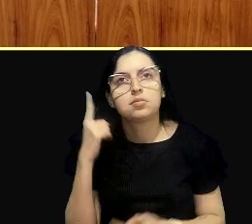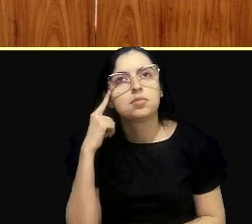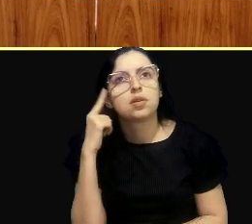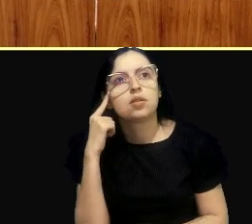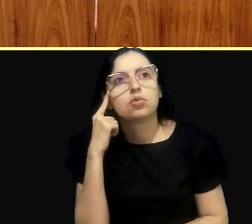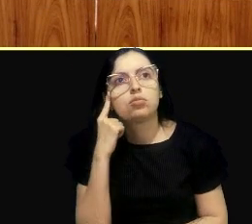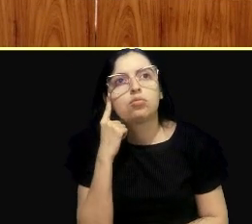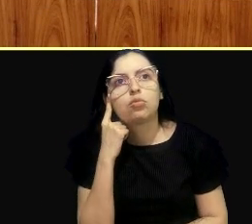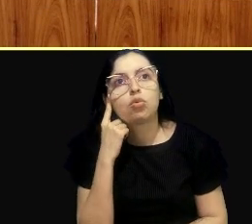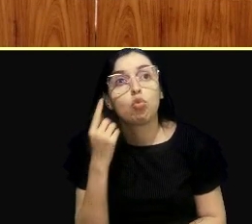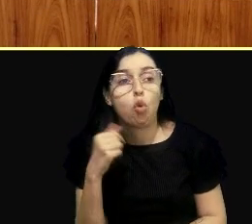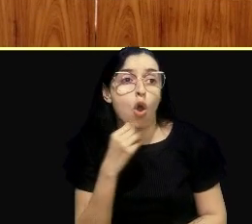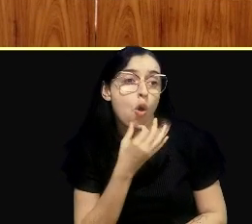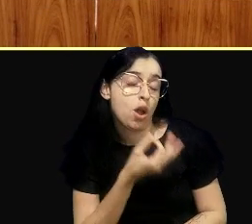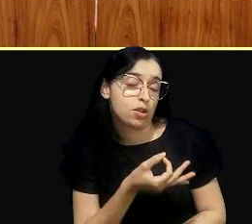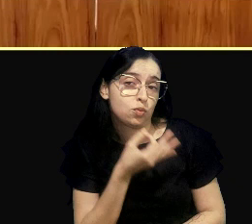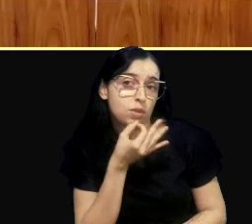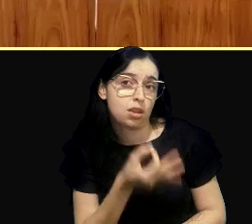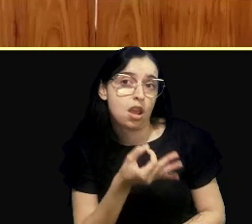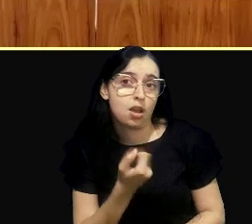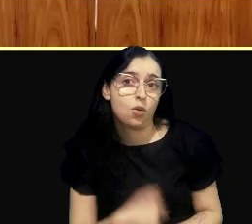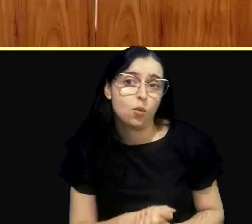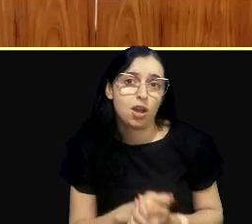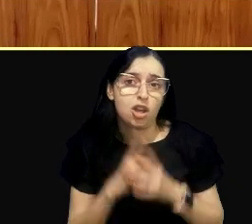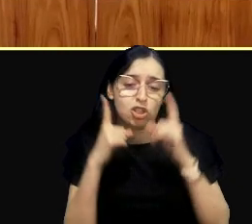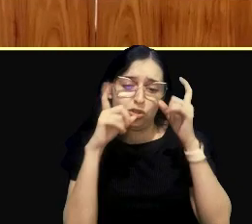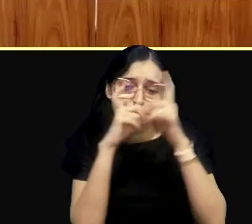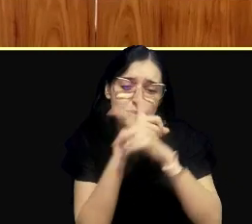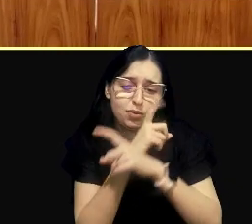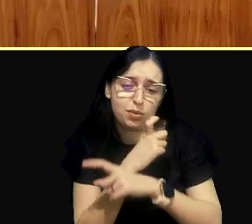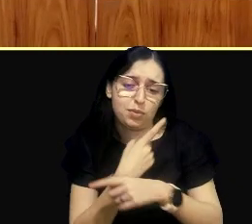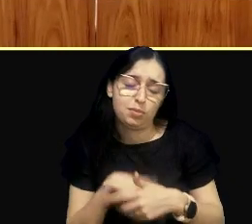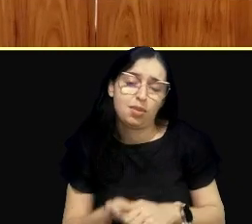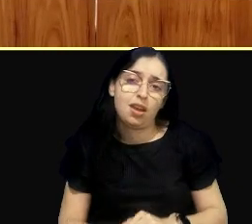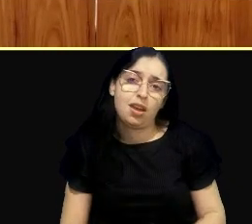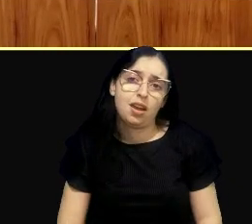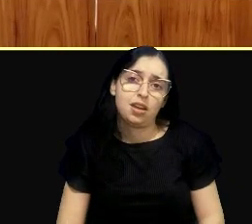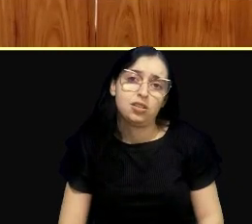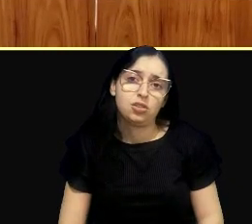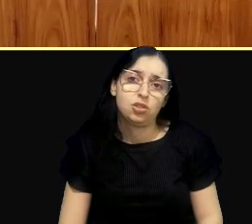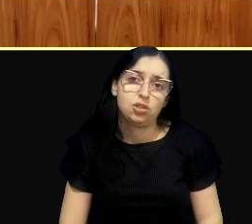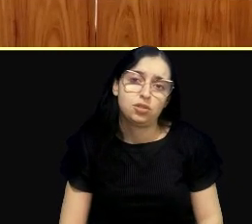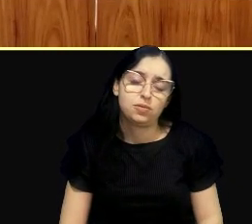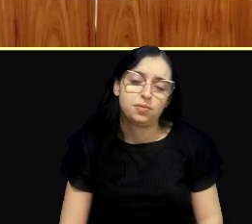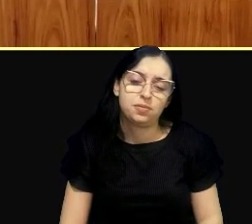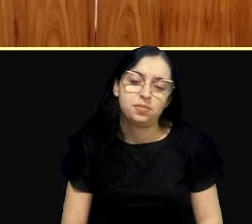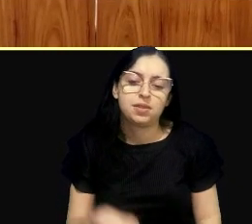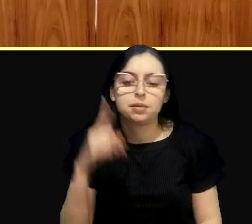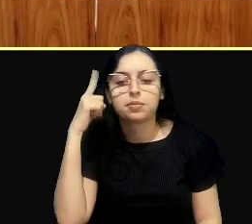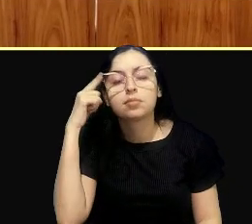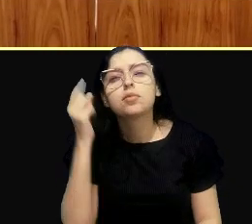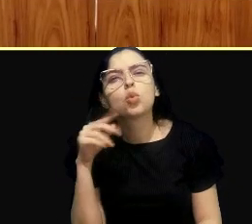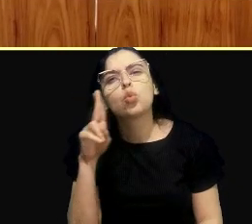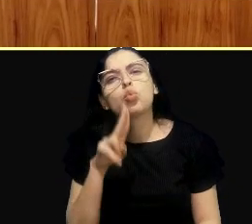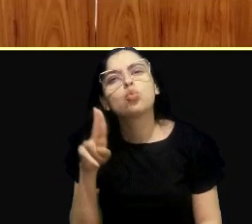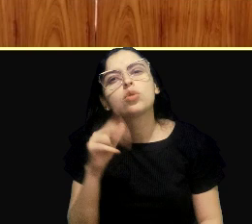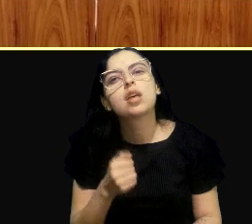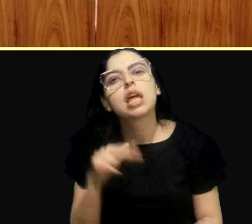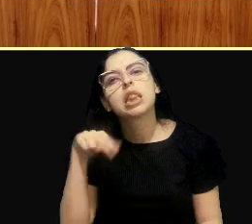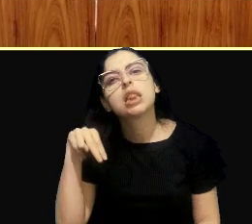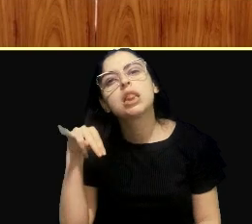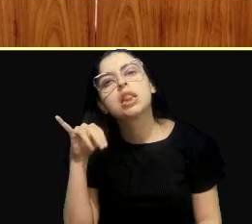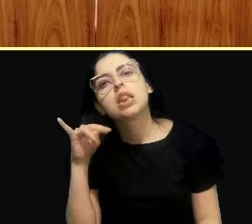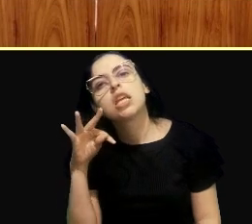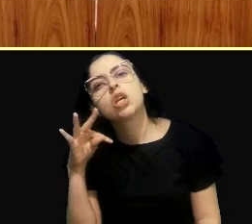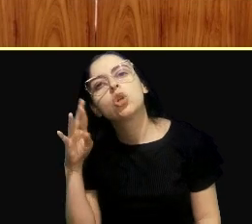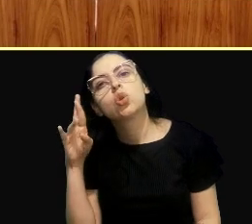nós, jogadores, a dificuldade que é, e eu fiquei pensando para que serve o nitrogênio mesmo?